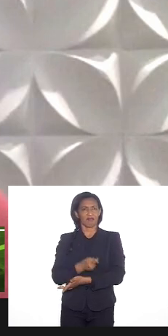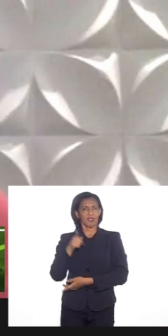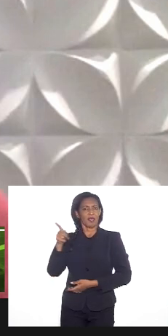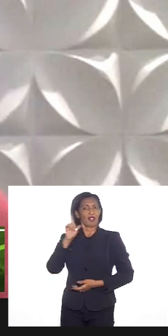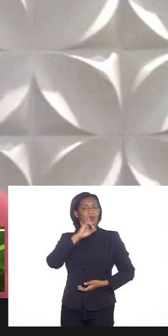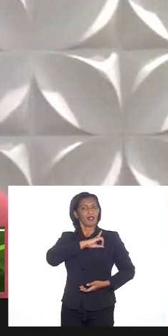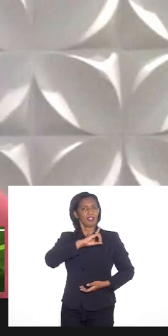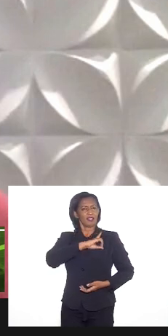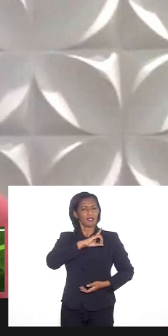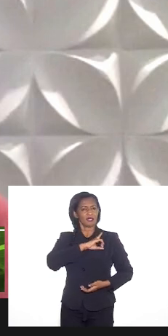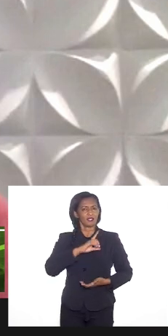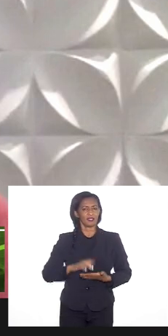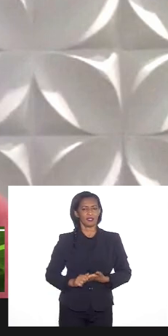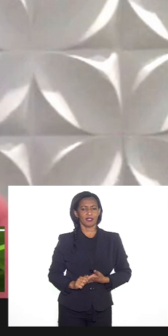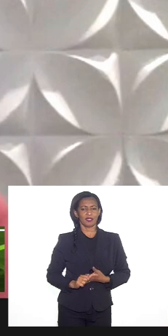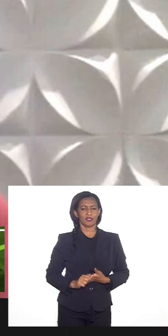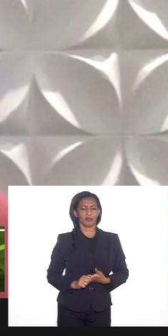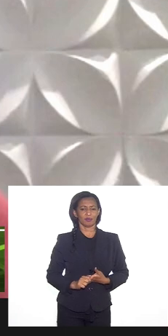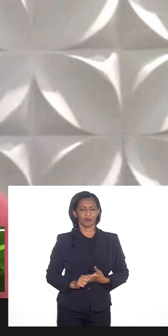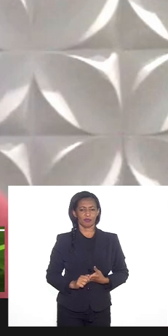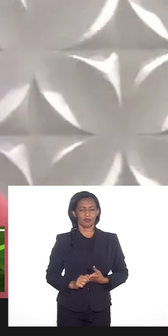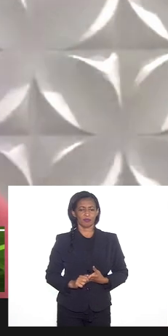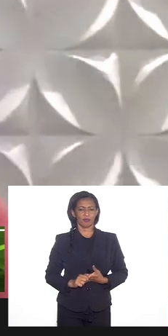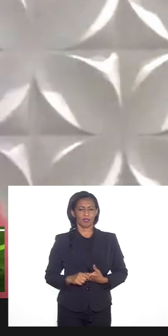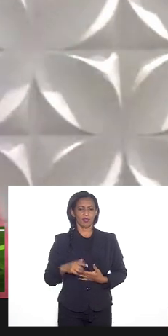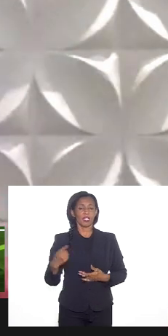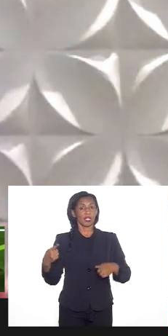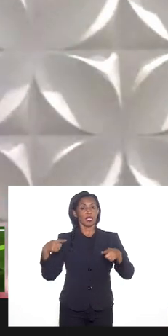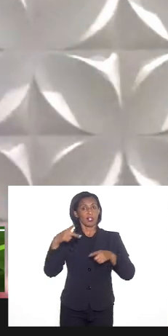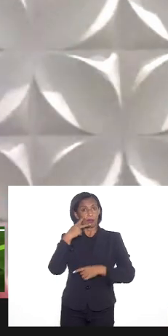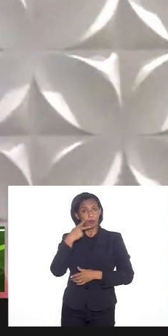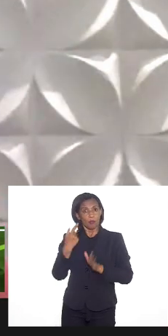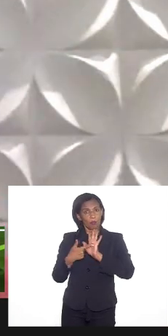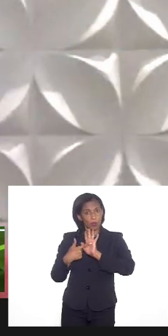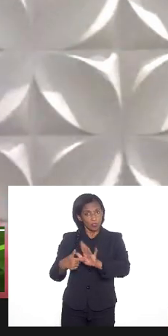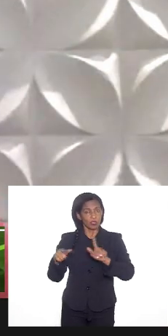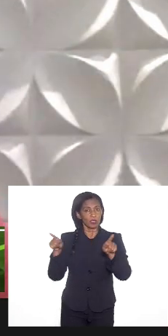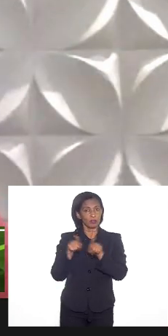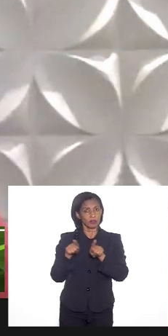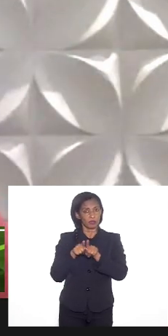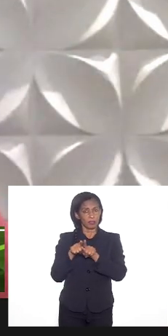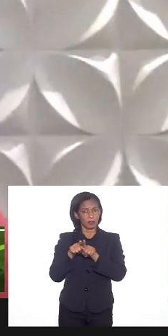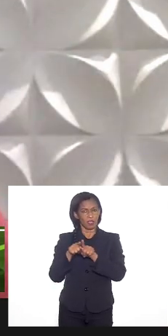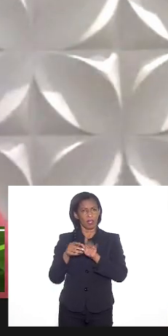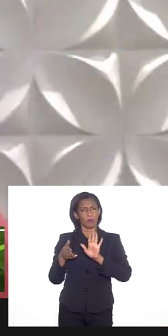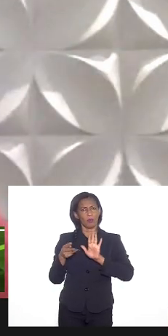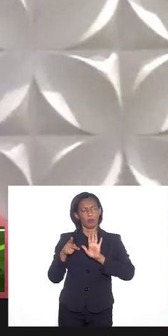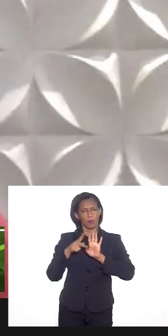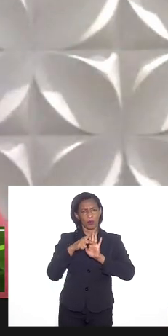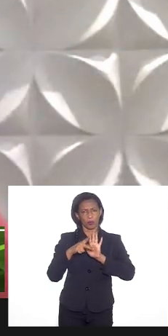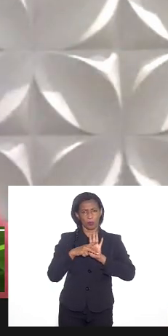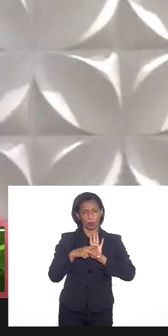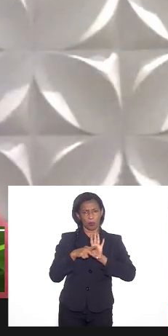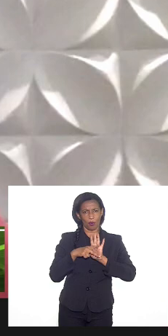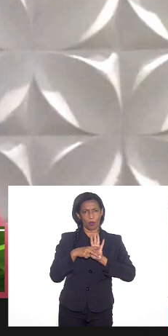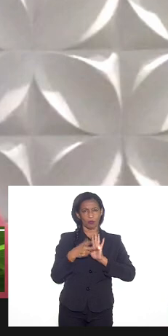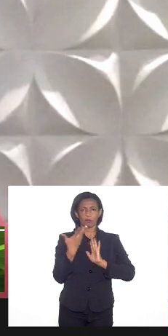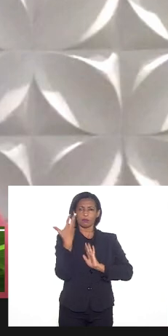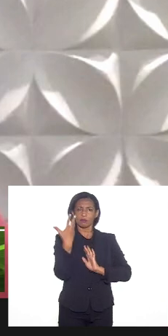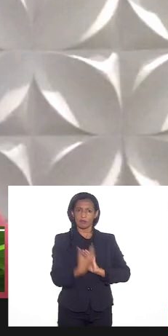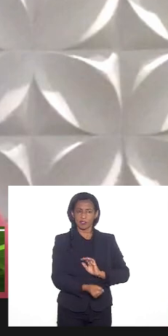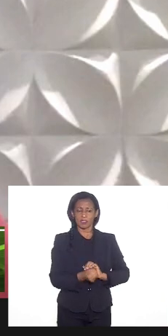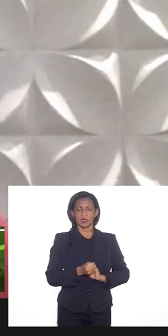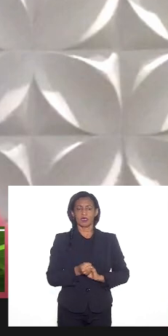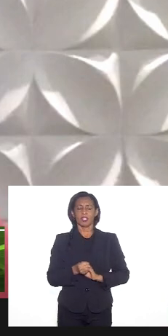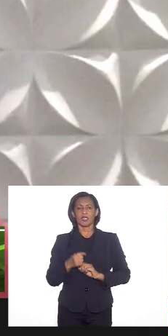delegacia, elencando também a realização de um protocolo para o recebimento